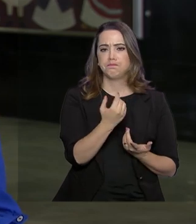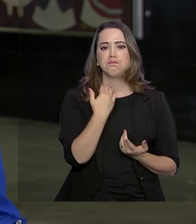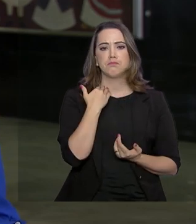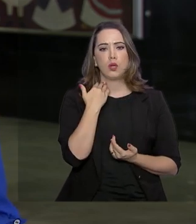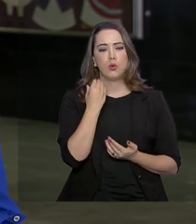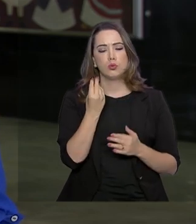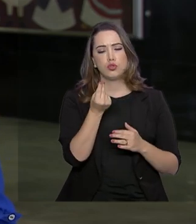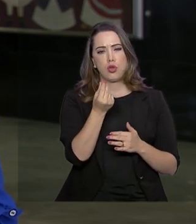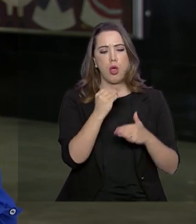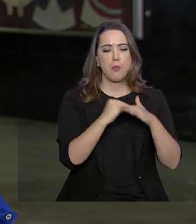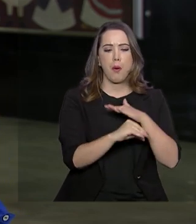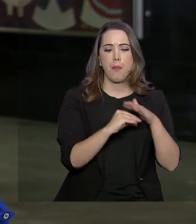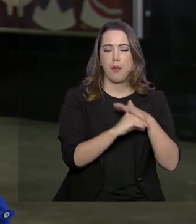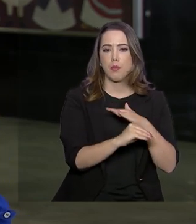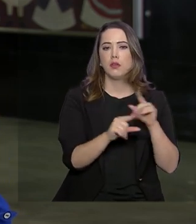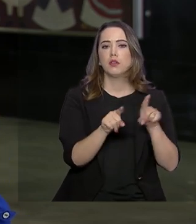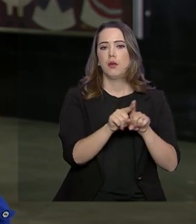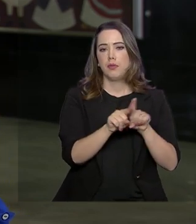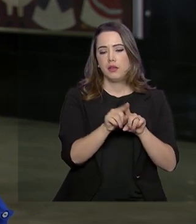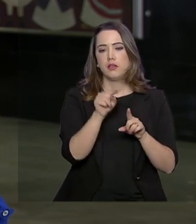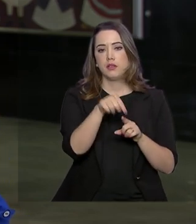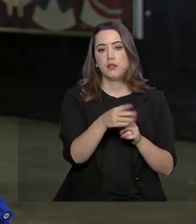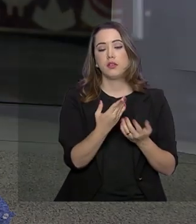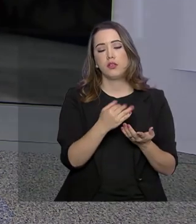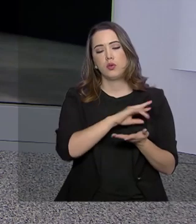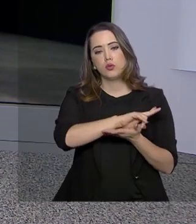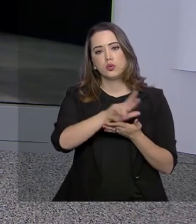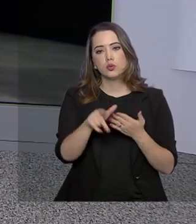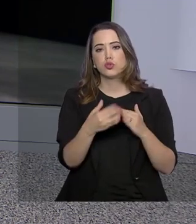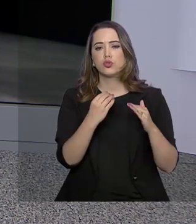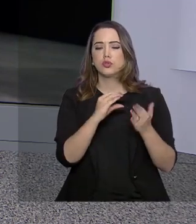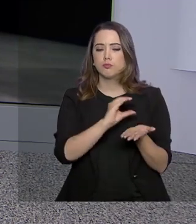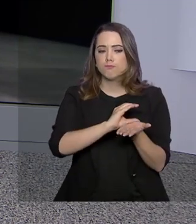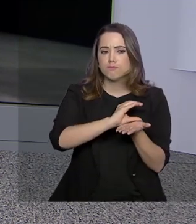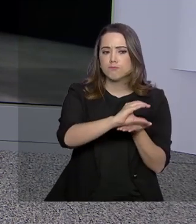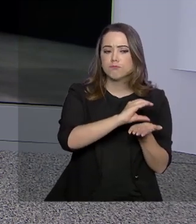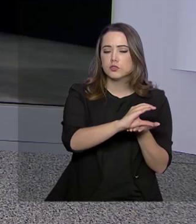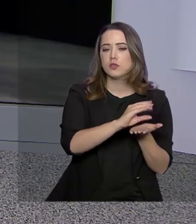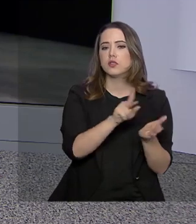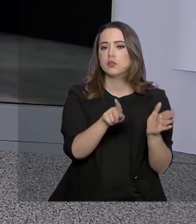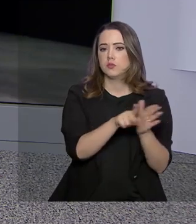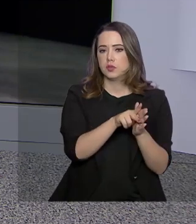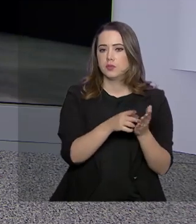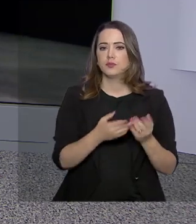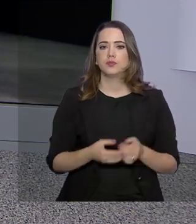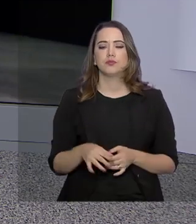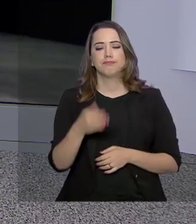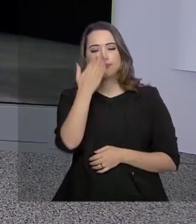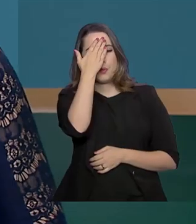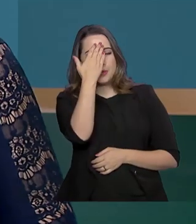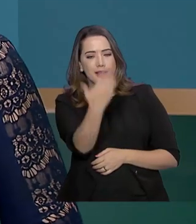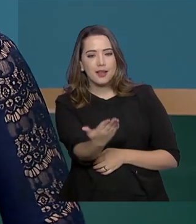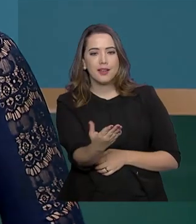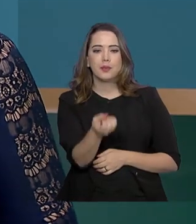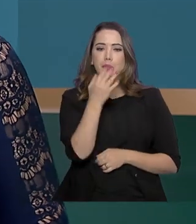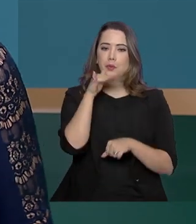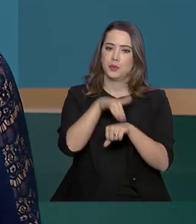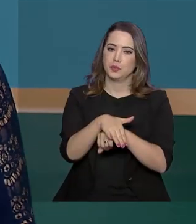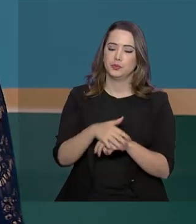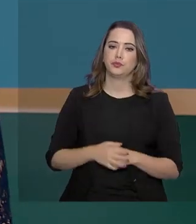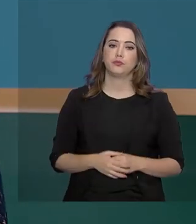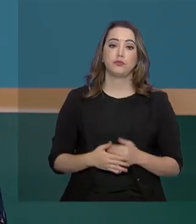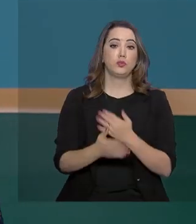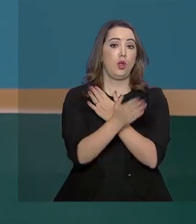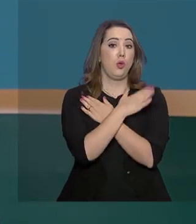investimentos em renda fixa. Volto com você no estúdio, Carol. Obrigada, Gabi. Boa noite. O